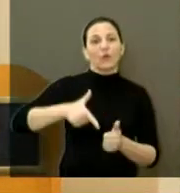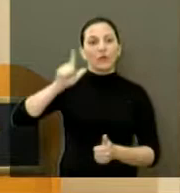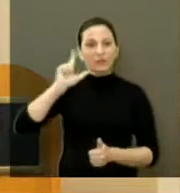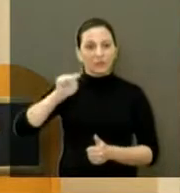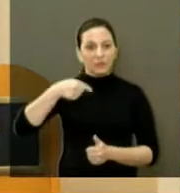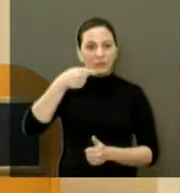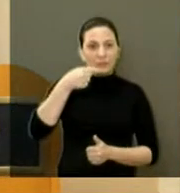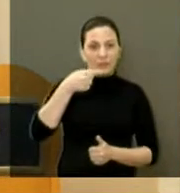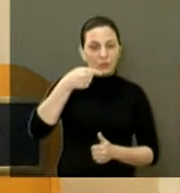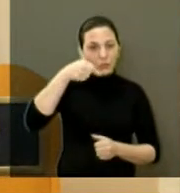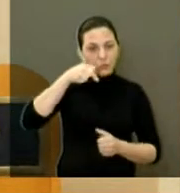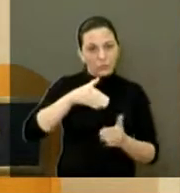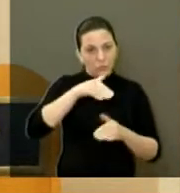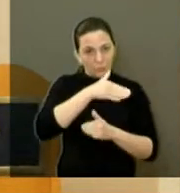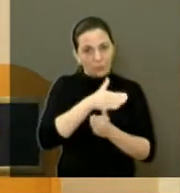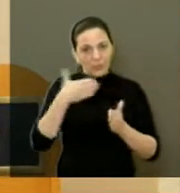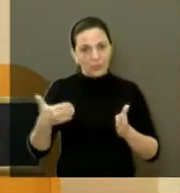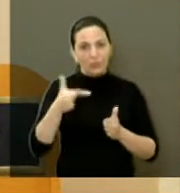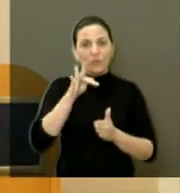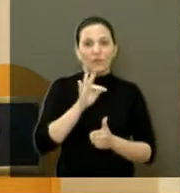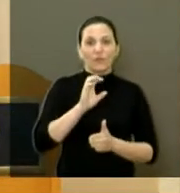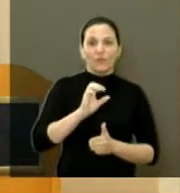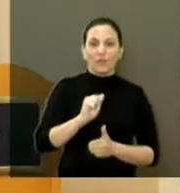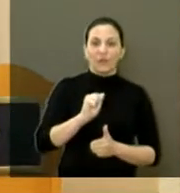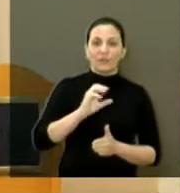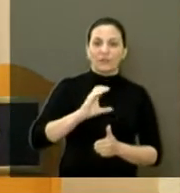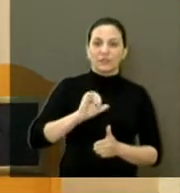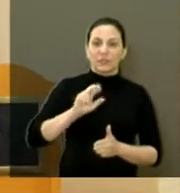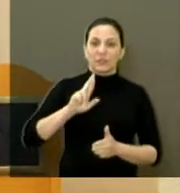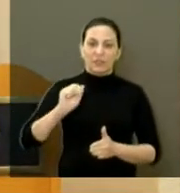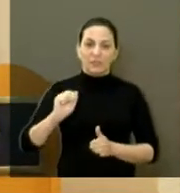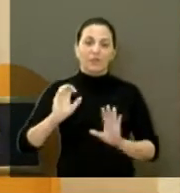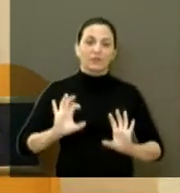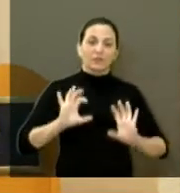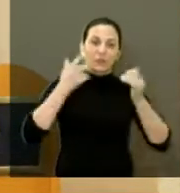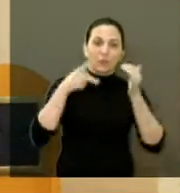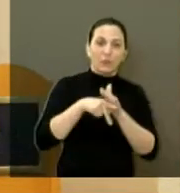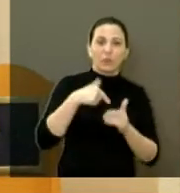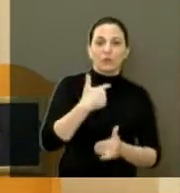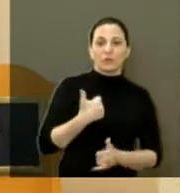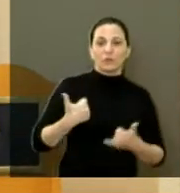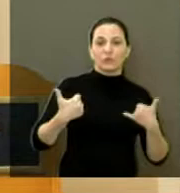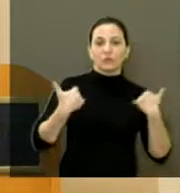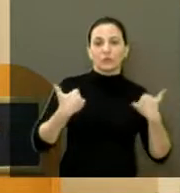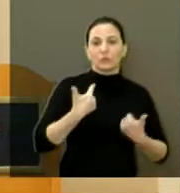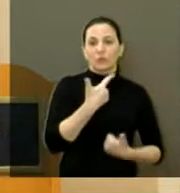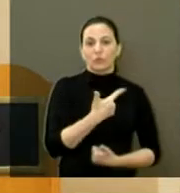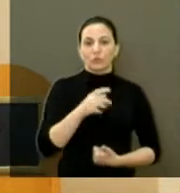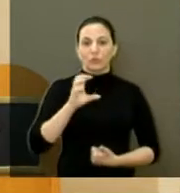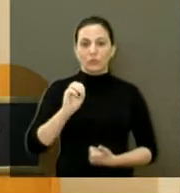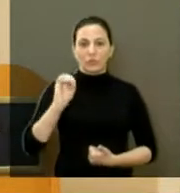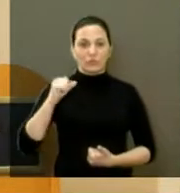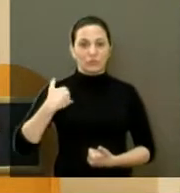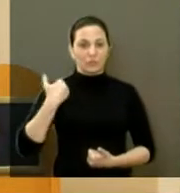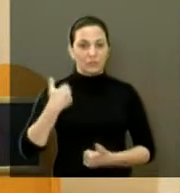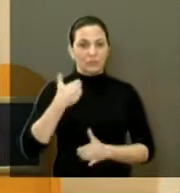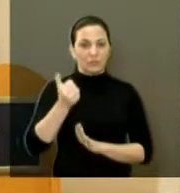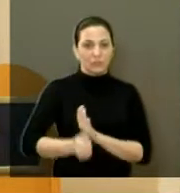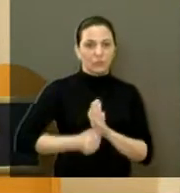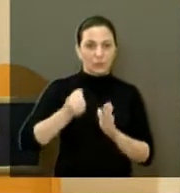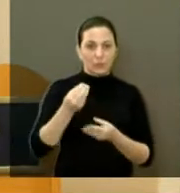faceira e nas atividades da Festa dos 200 Anos. Com relação às atividades dos 200 Anos,